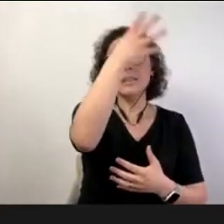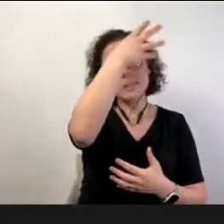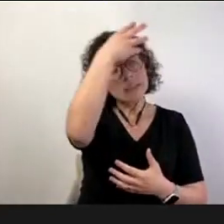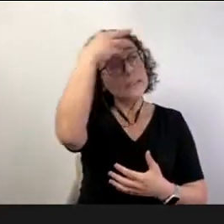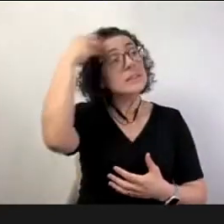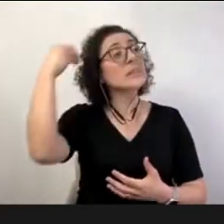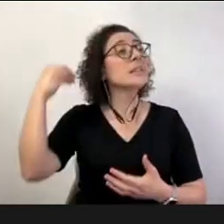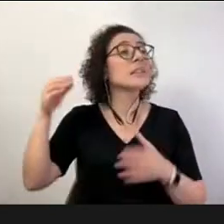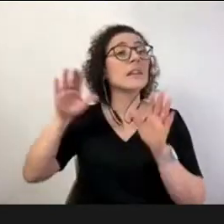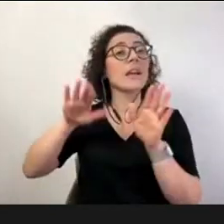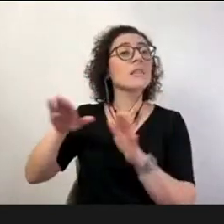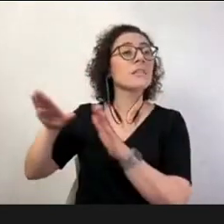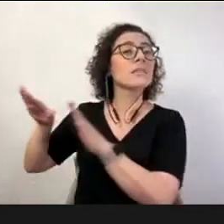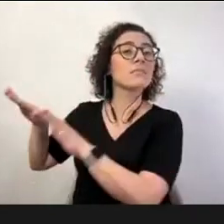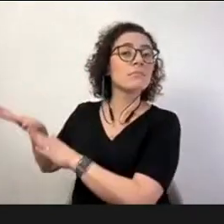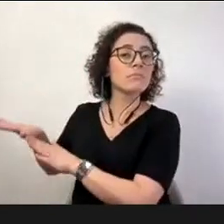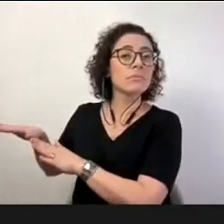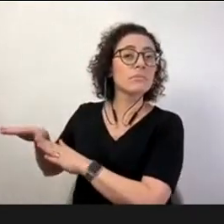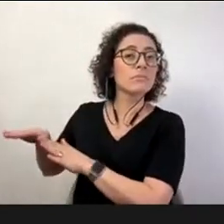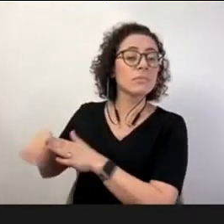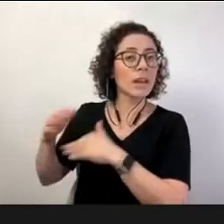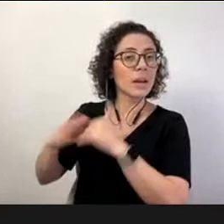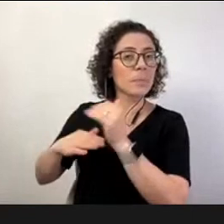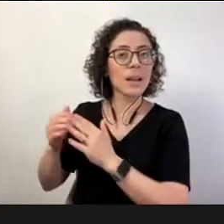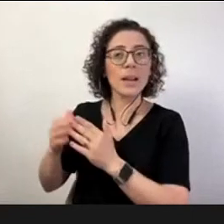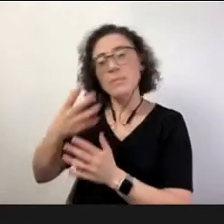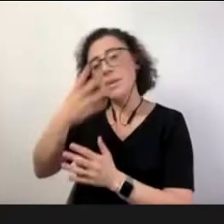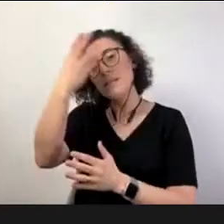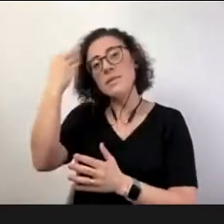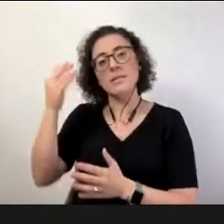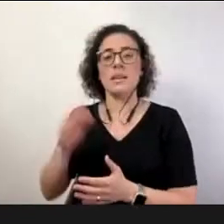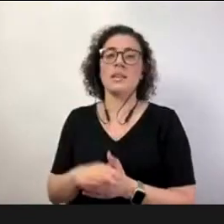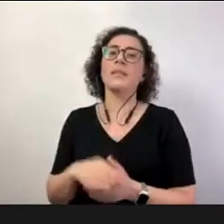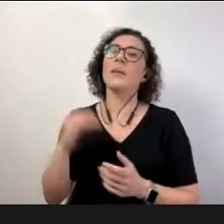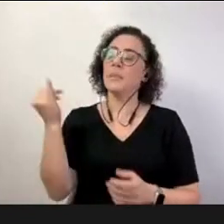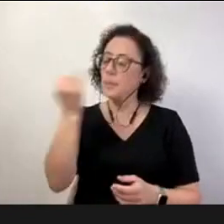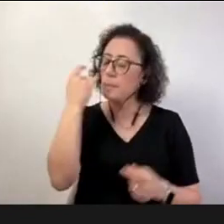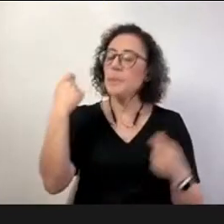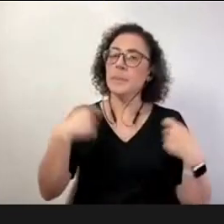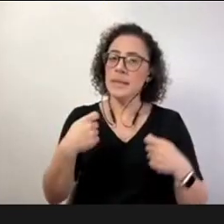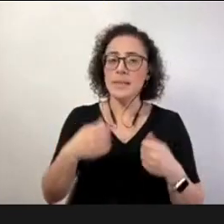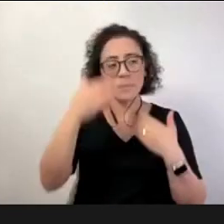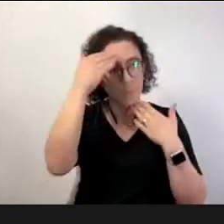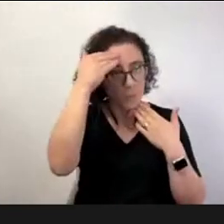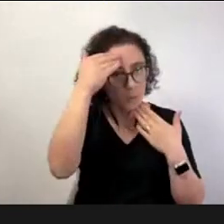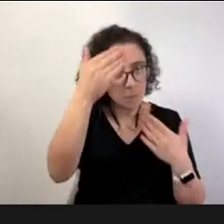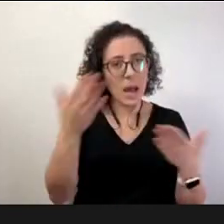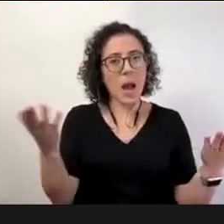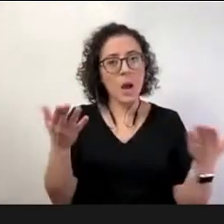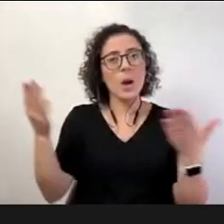muito agradecida pela sua fala inicial agora gostaria agora de passar a palavra para a Bartira